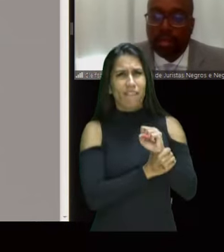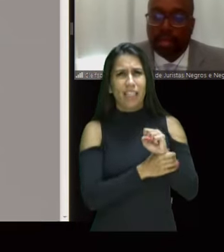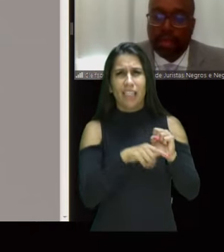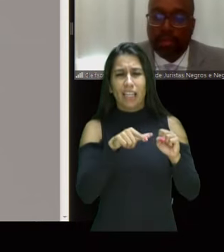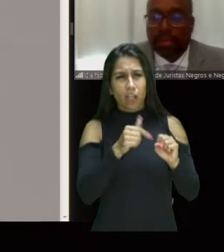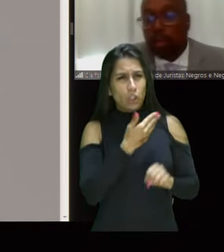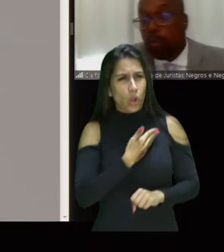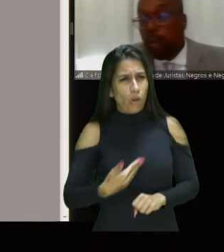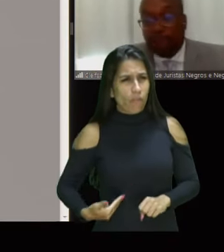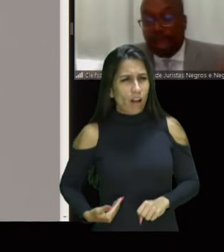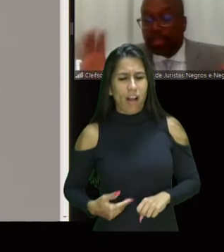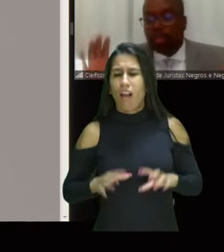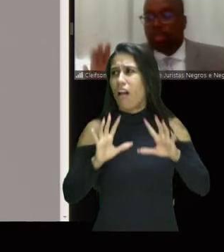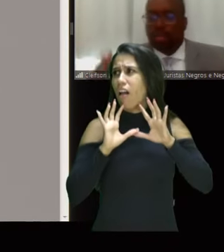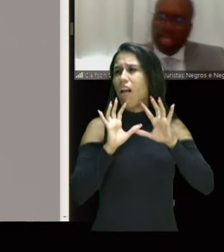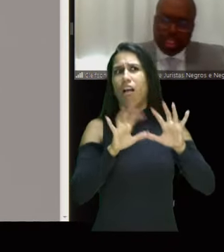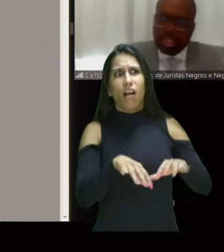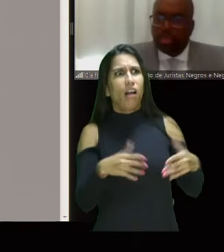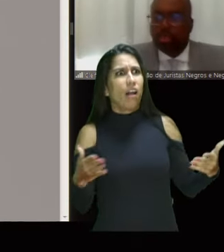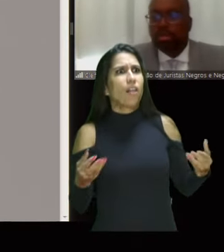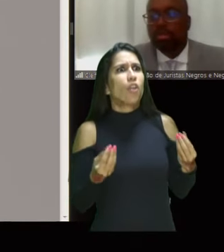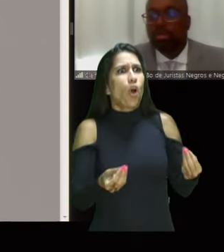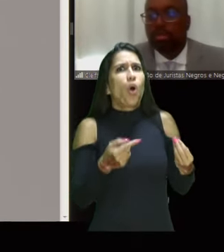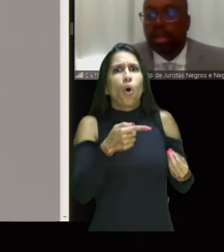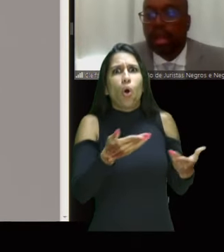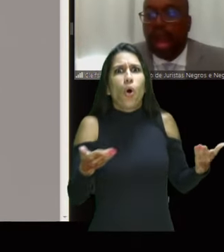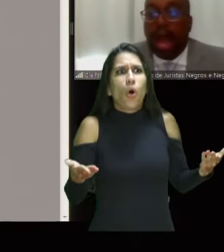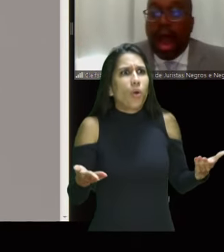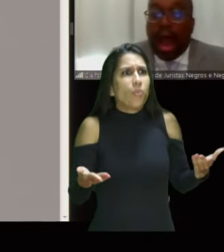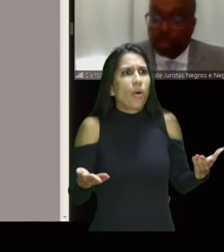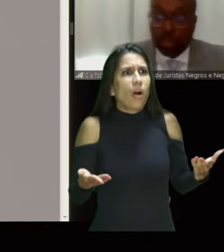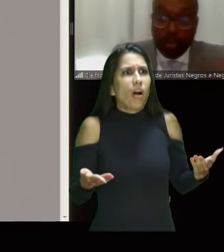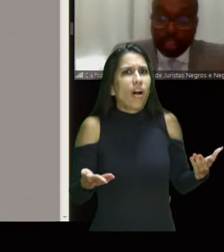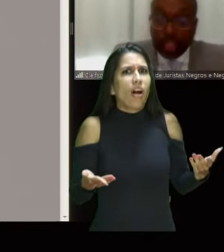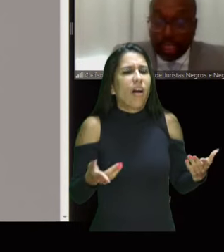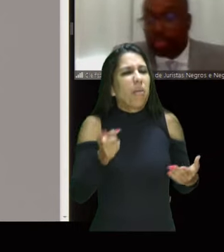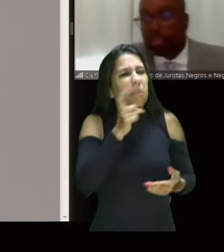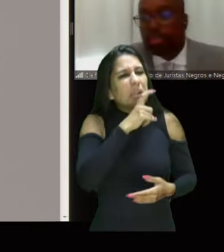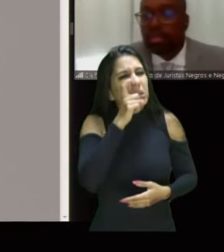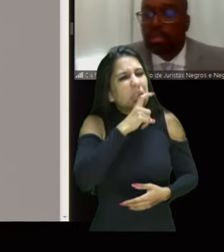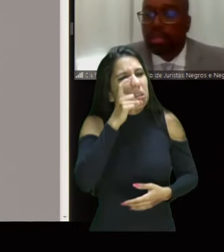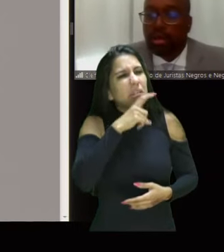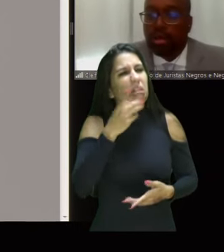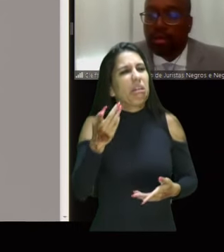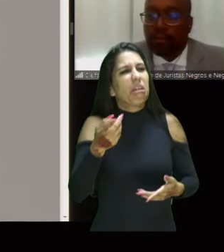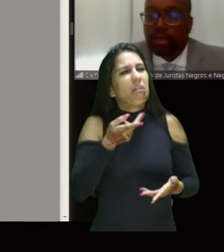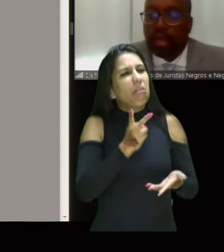E defender como é a prática do governo, mentindo, articulando mentiras,